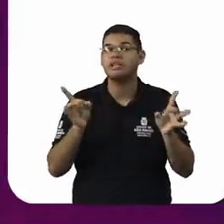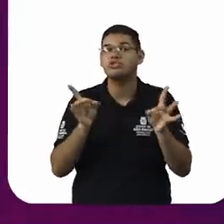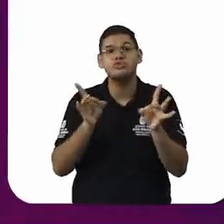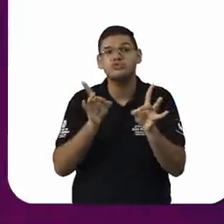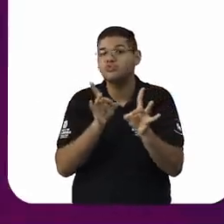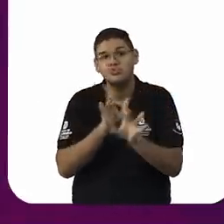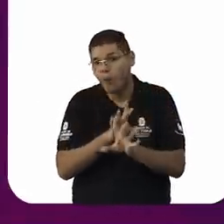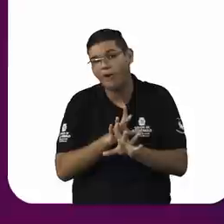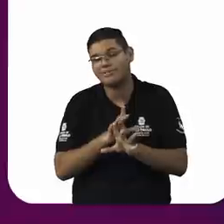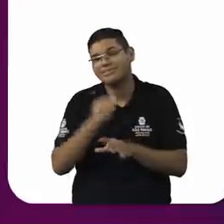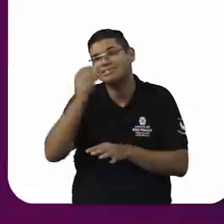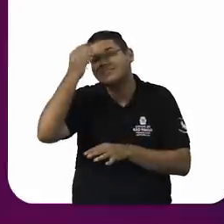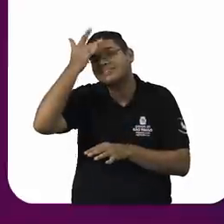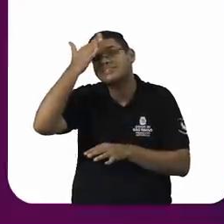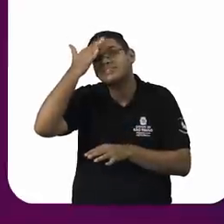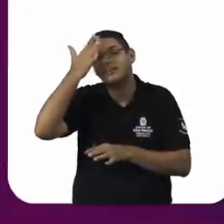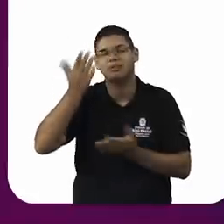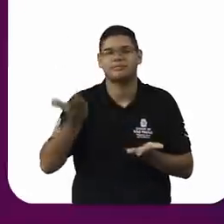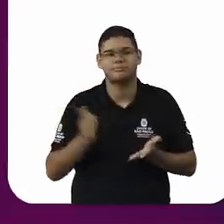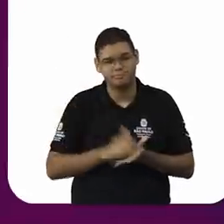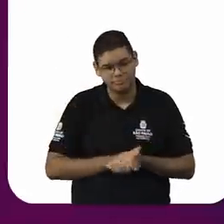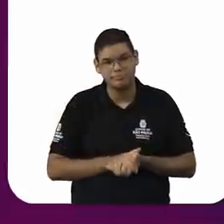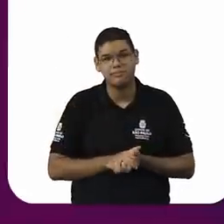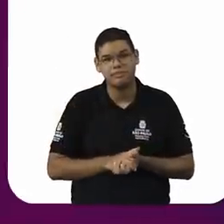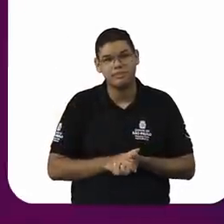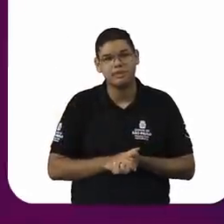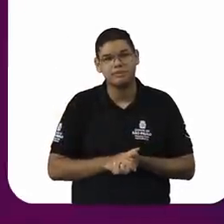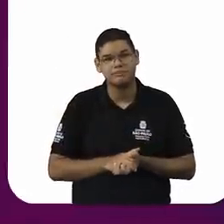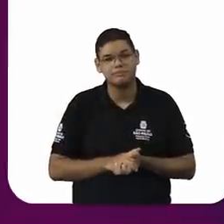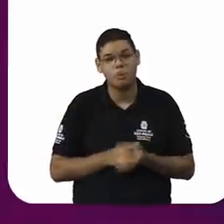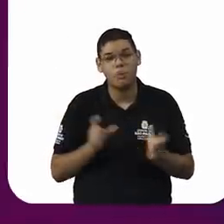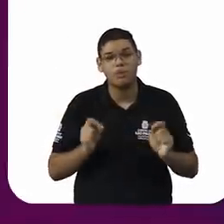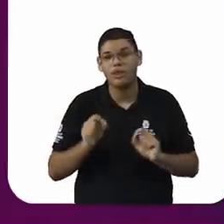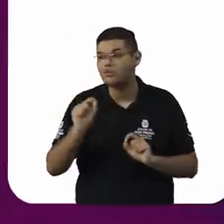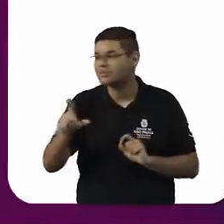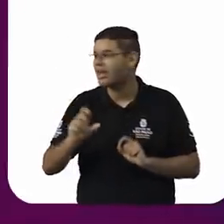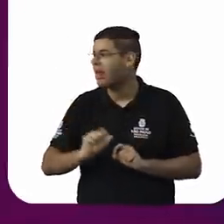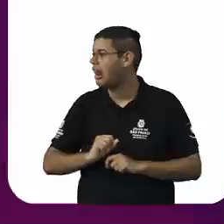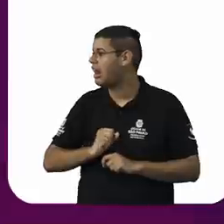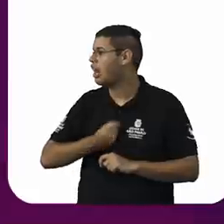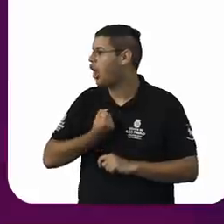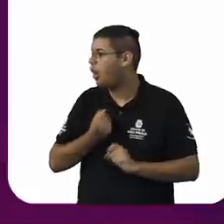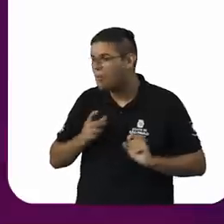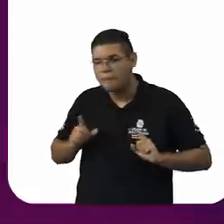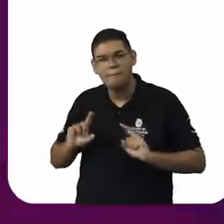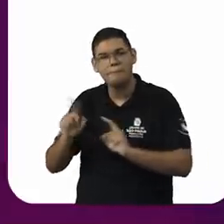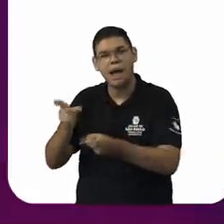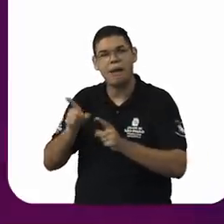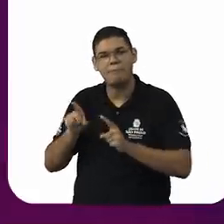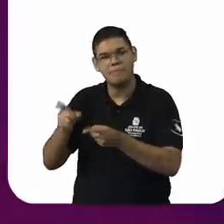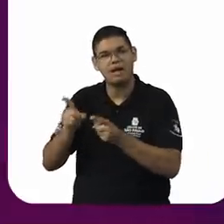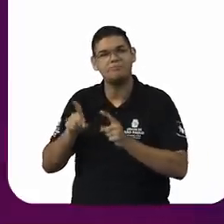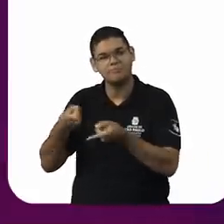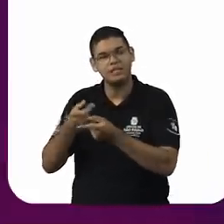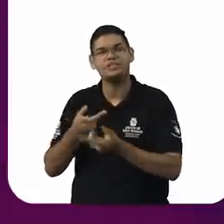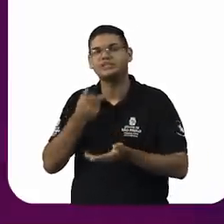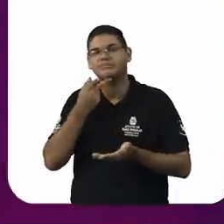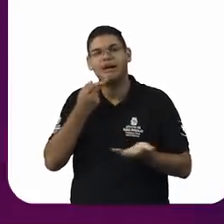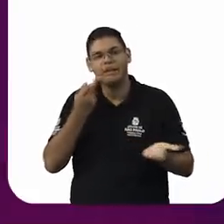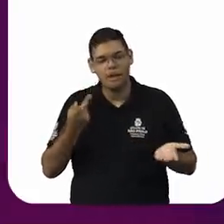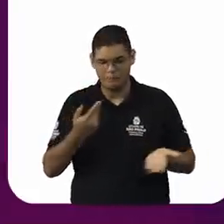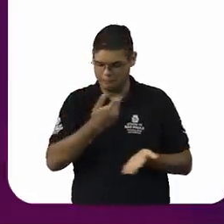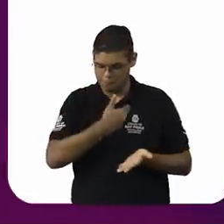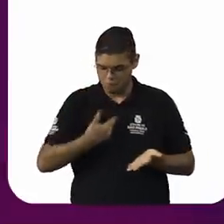trata de ofensa, de propagação do ódio, de ataque, de execração pública.